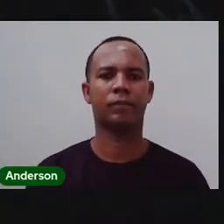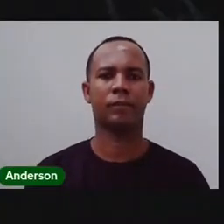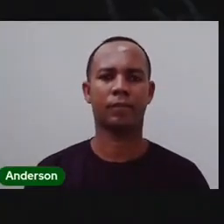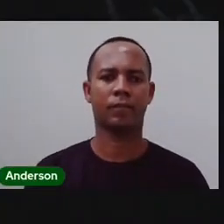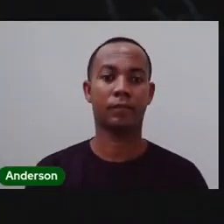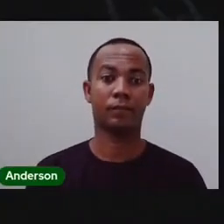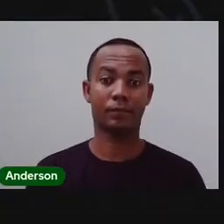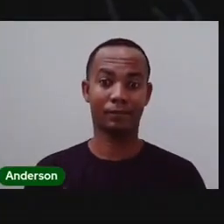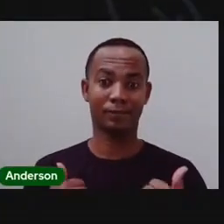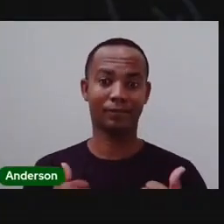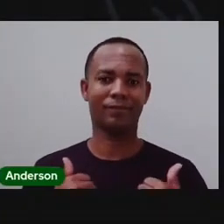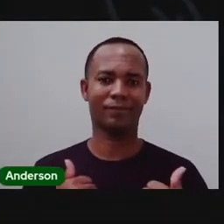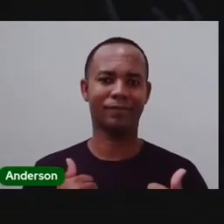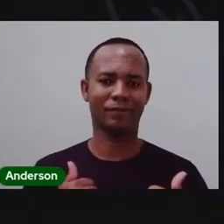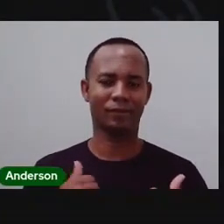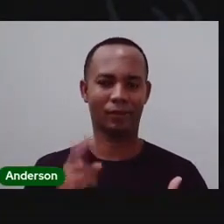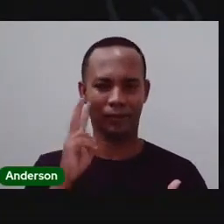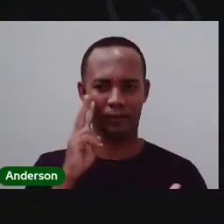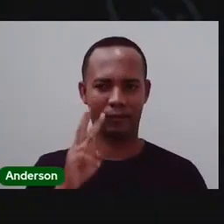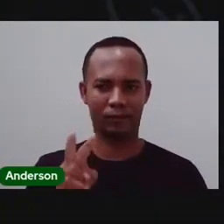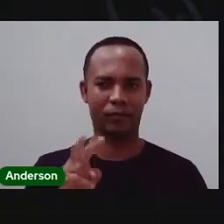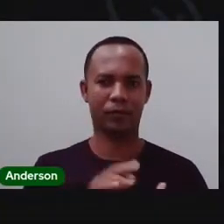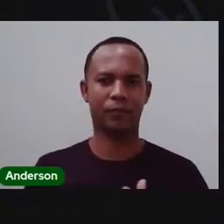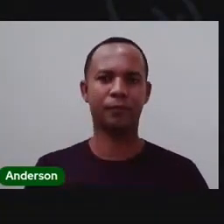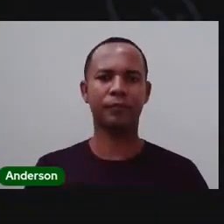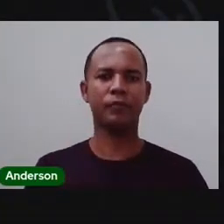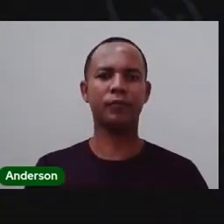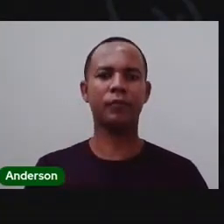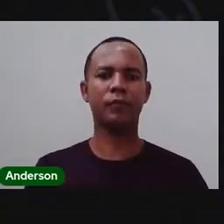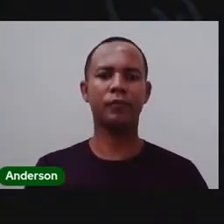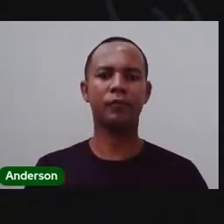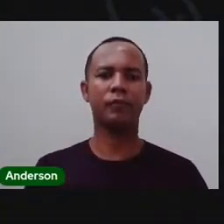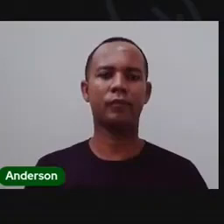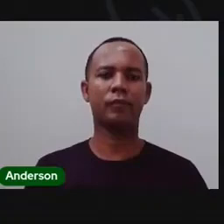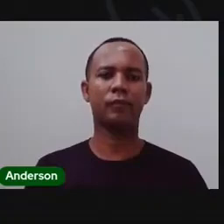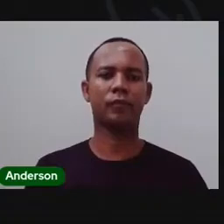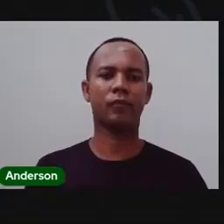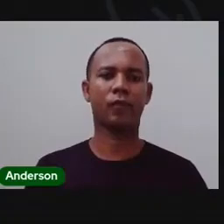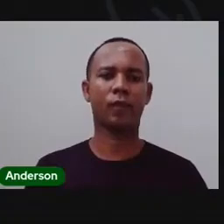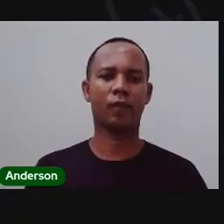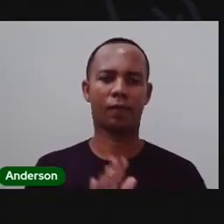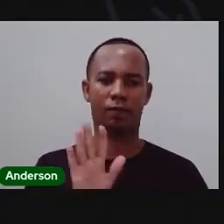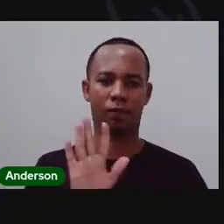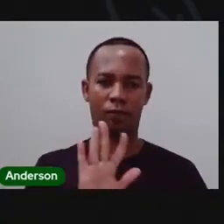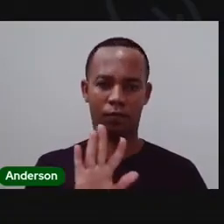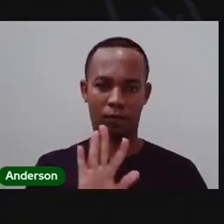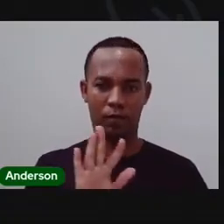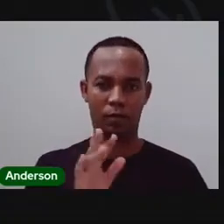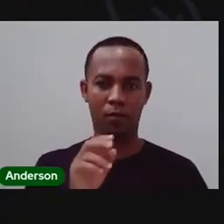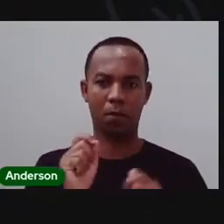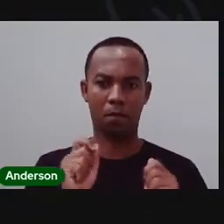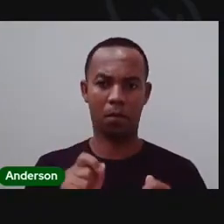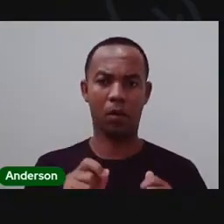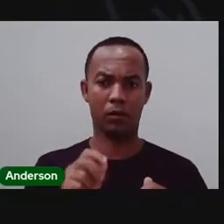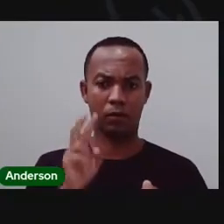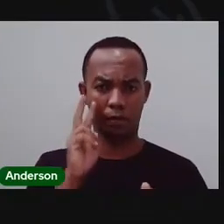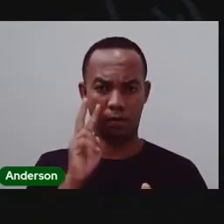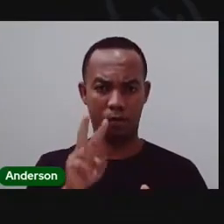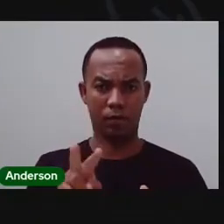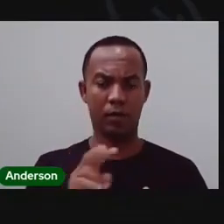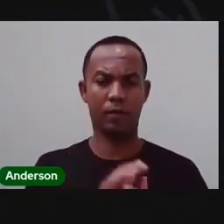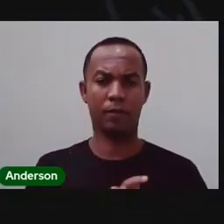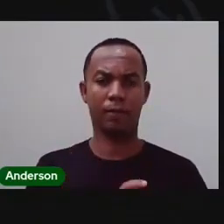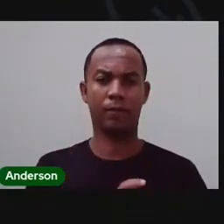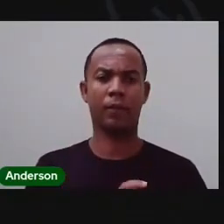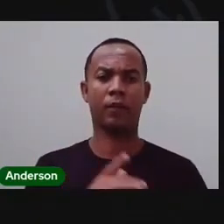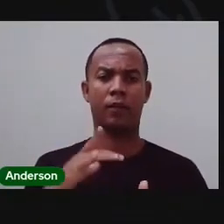A prova altana Aqui pra vocês Vocês podem terminar de assistir o vídeo Tá? Lá no canal no YouTube